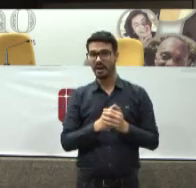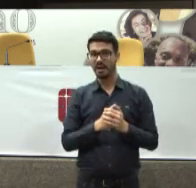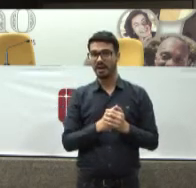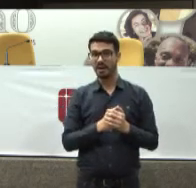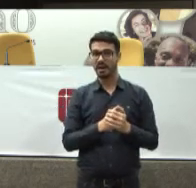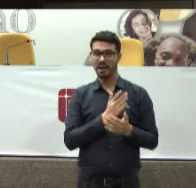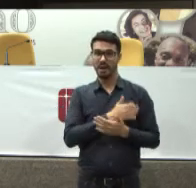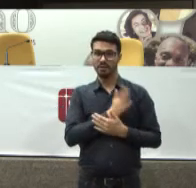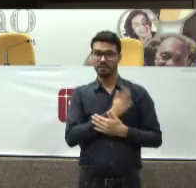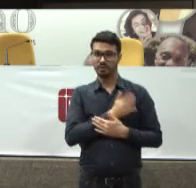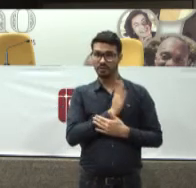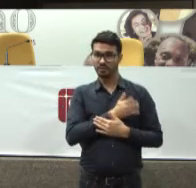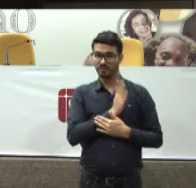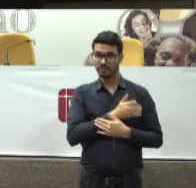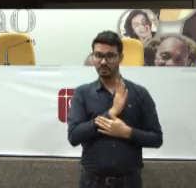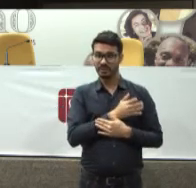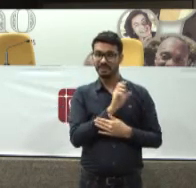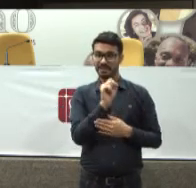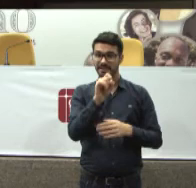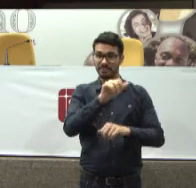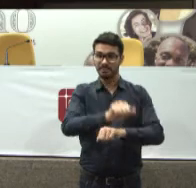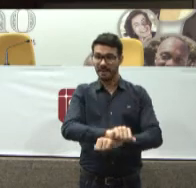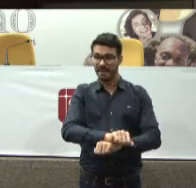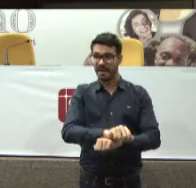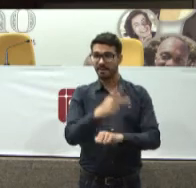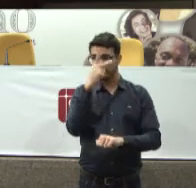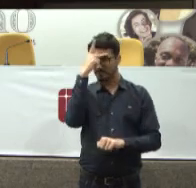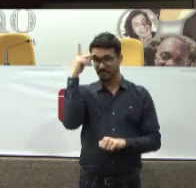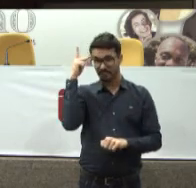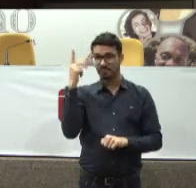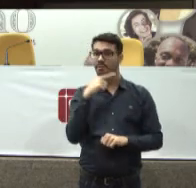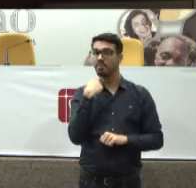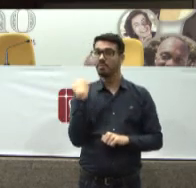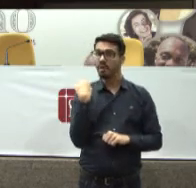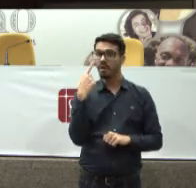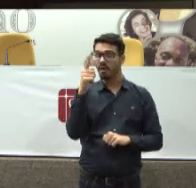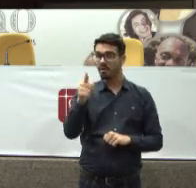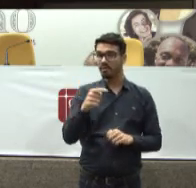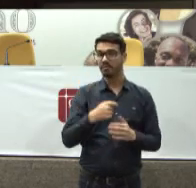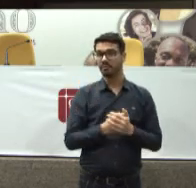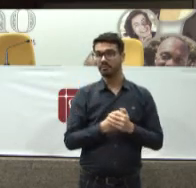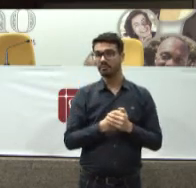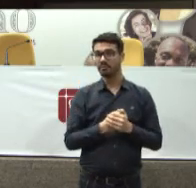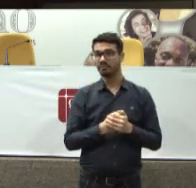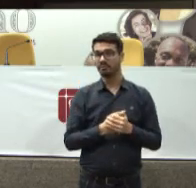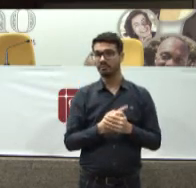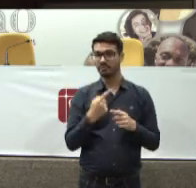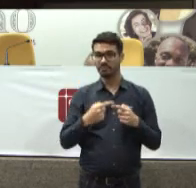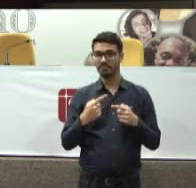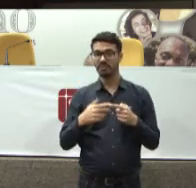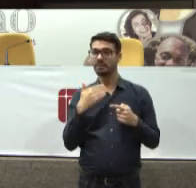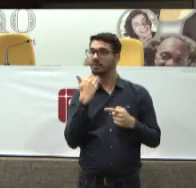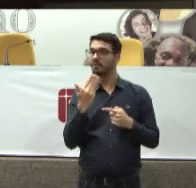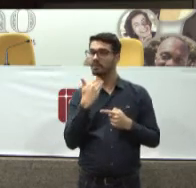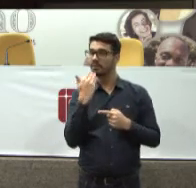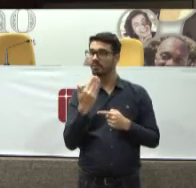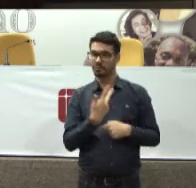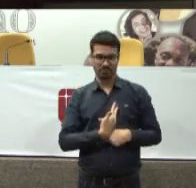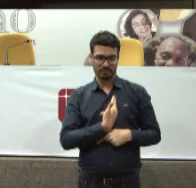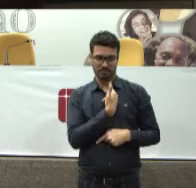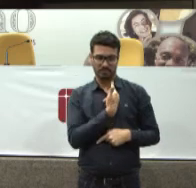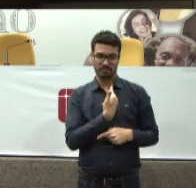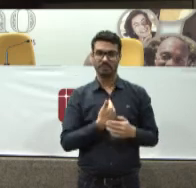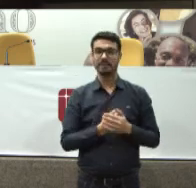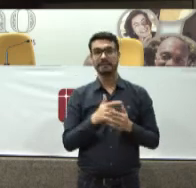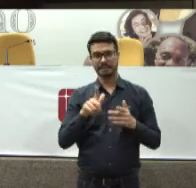De cardiologia Se eles pararem As pessoas morrem Sem fazer revascularização No miocárdio Claro que estão trabalhando Para